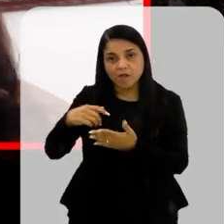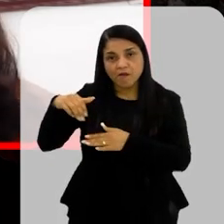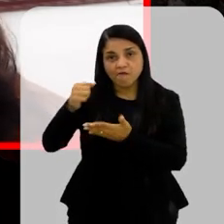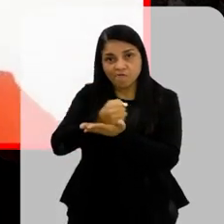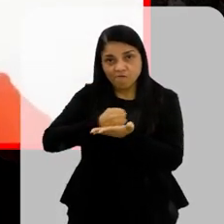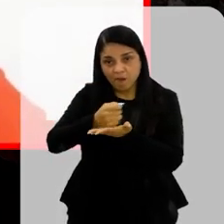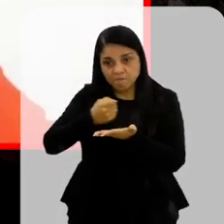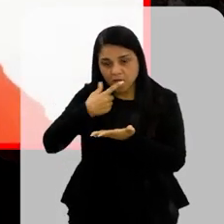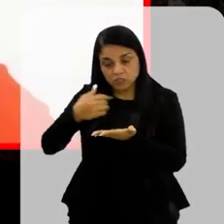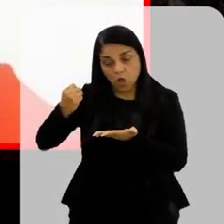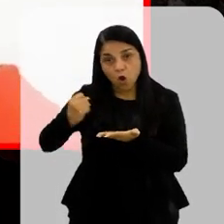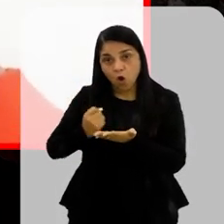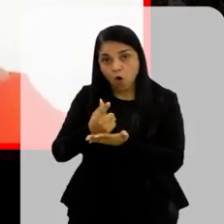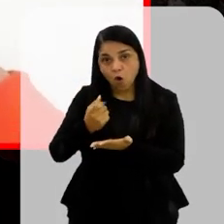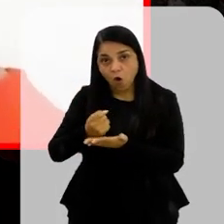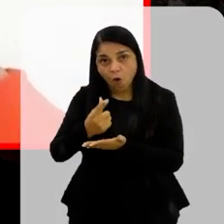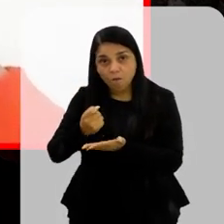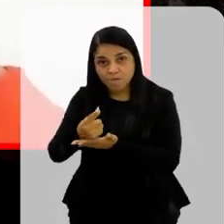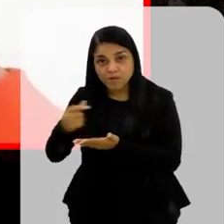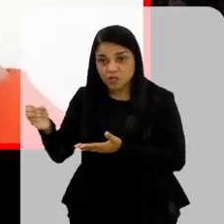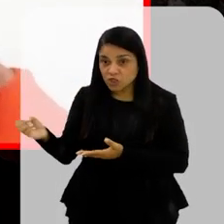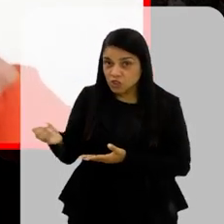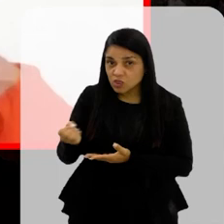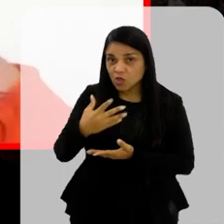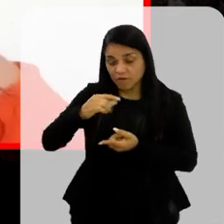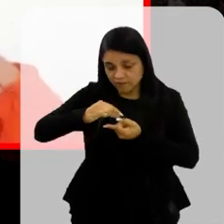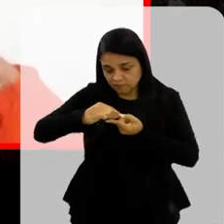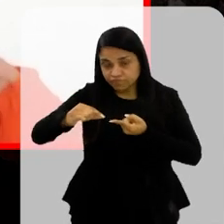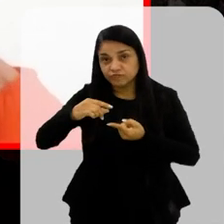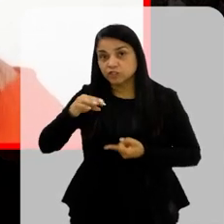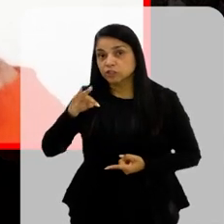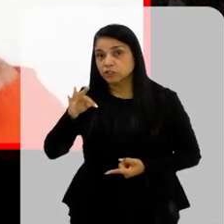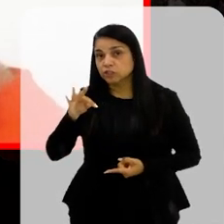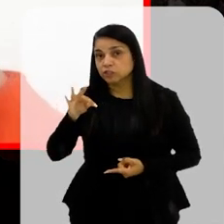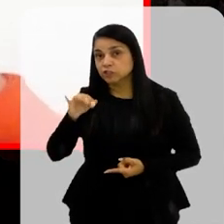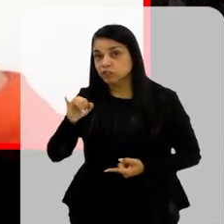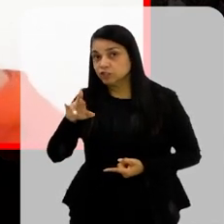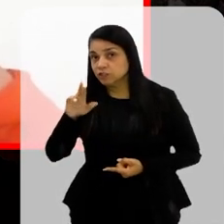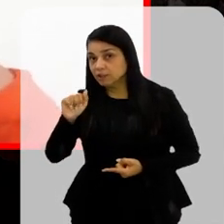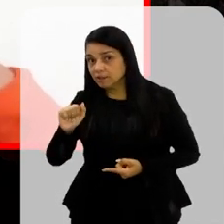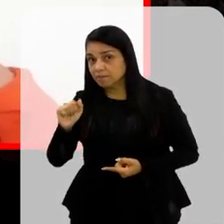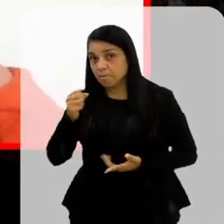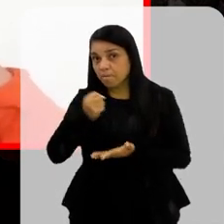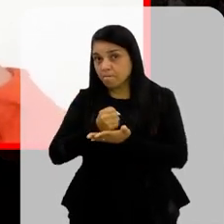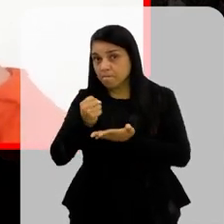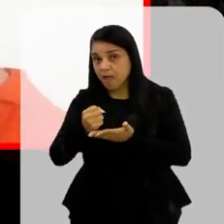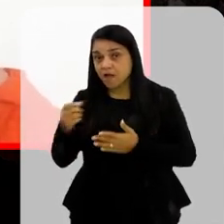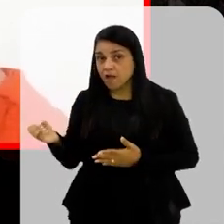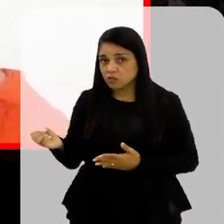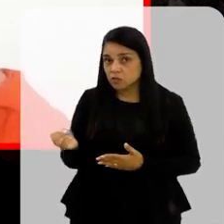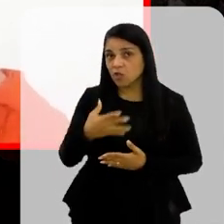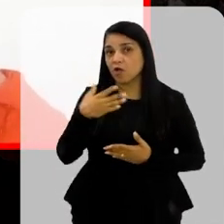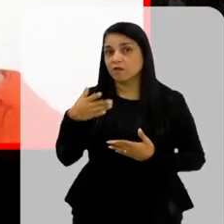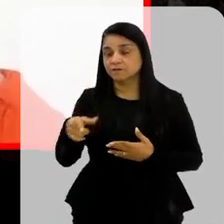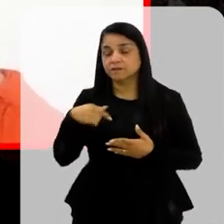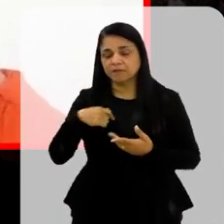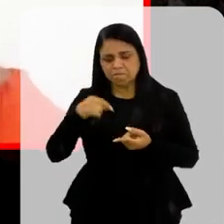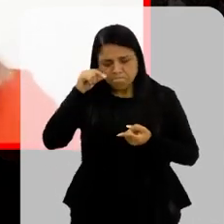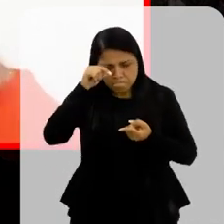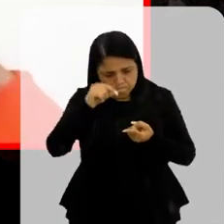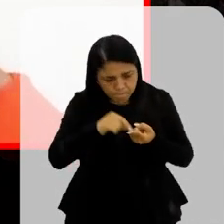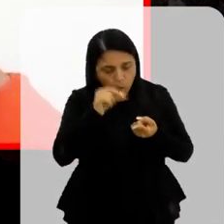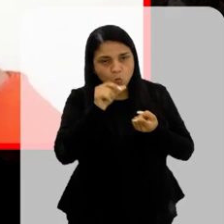Comprei Umas tiras De um outro Aparelho De uma outra marca Medi E aí Quando eu medi